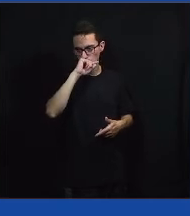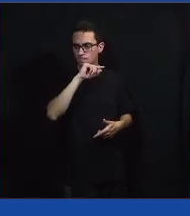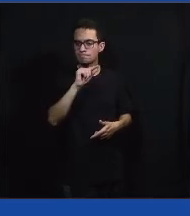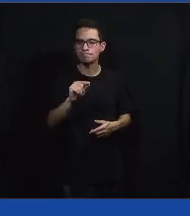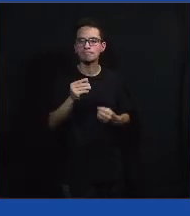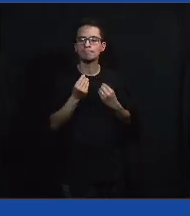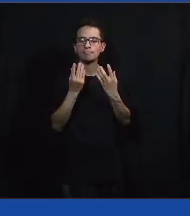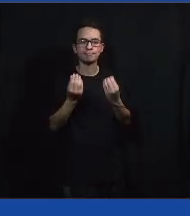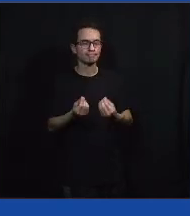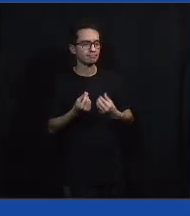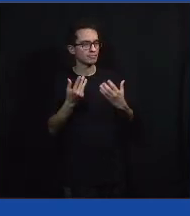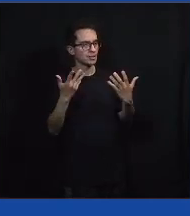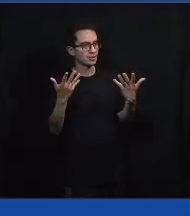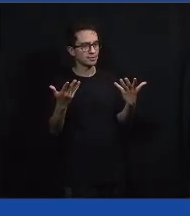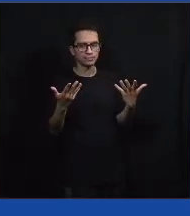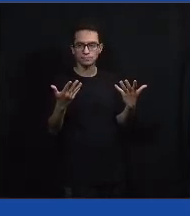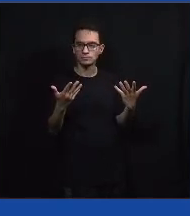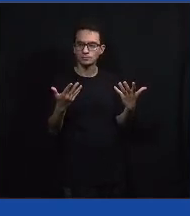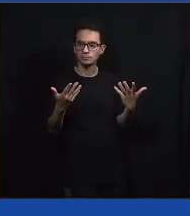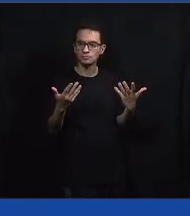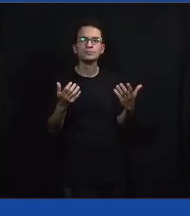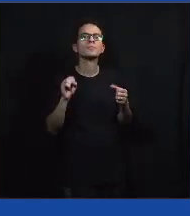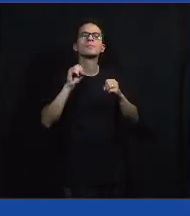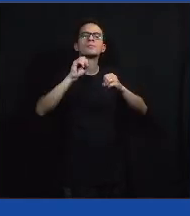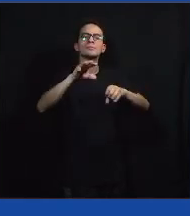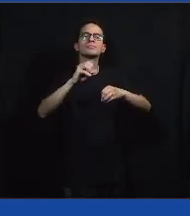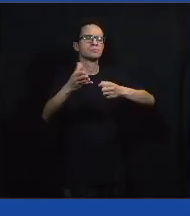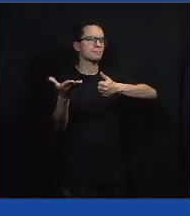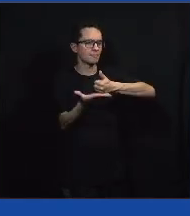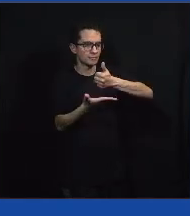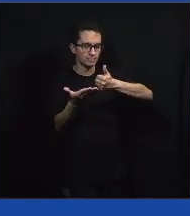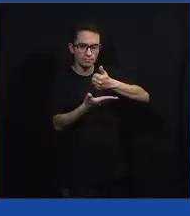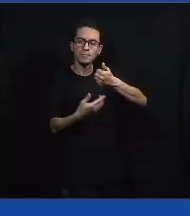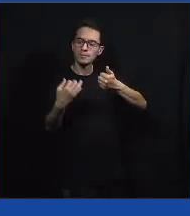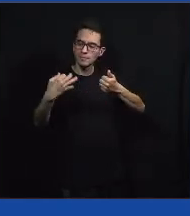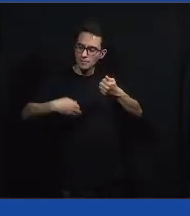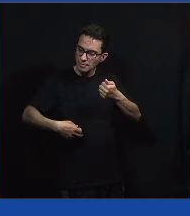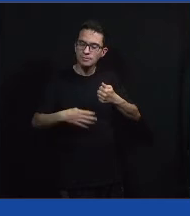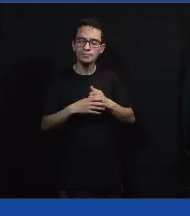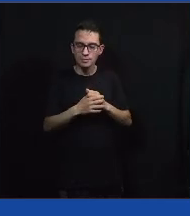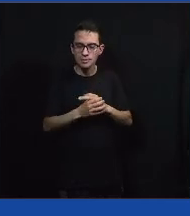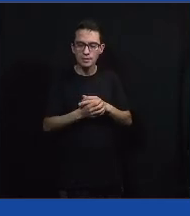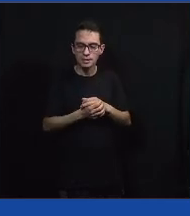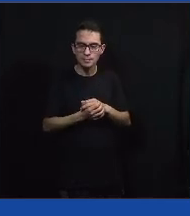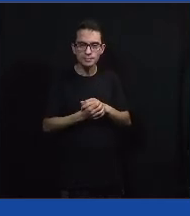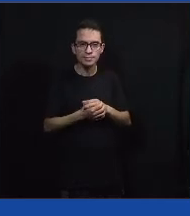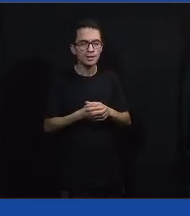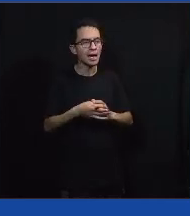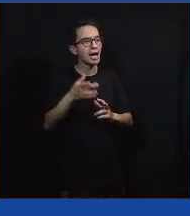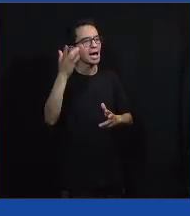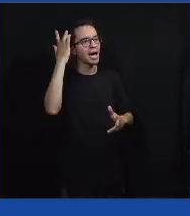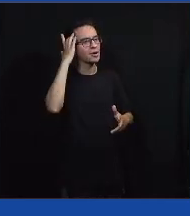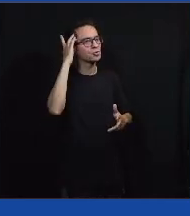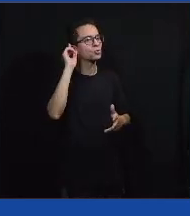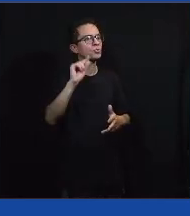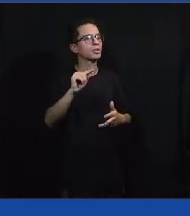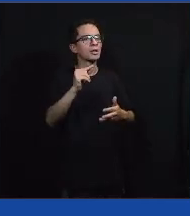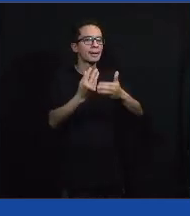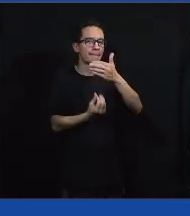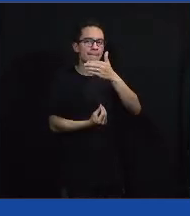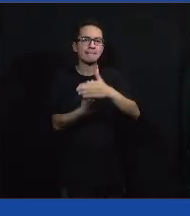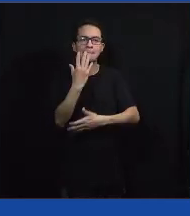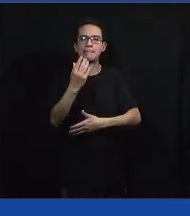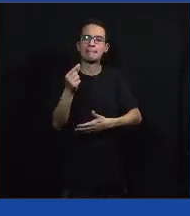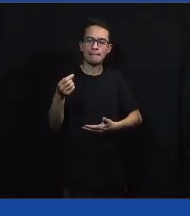informação pura e simples, mas da educação básica também. Então, acho que aí nós temos um surgimento de um novo